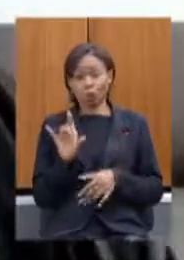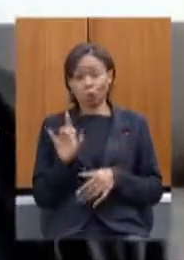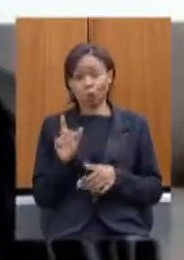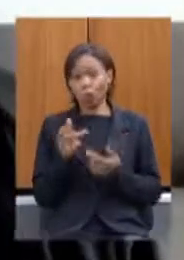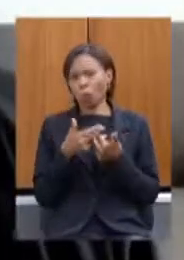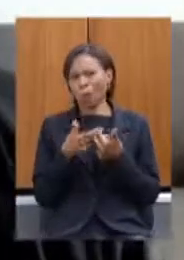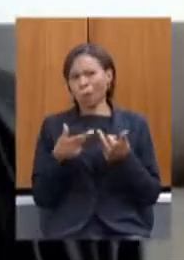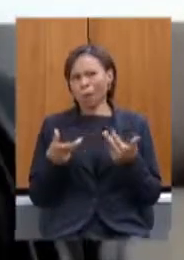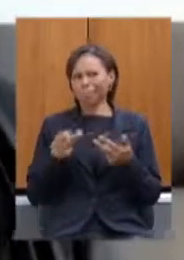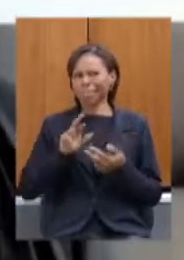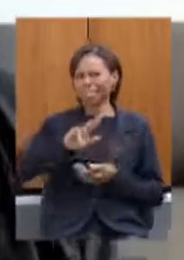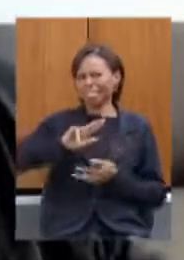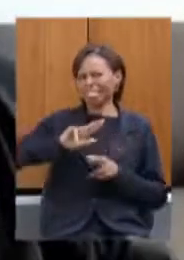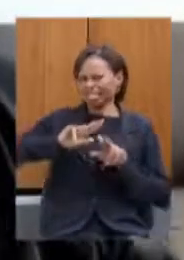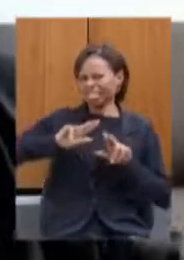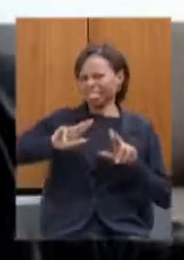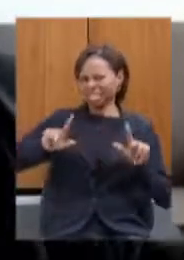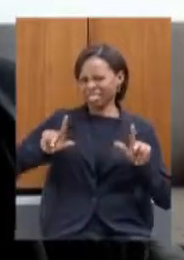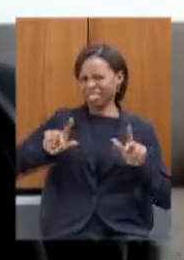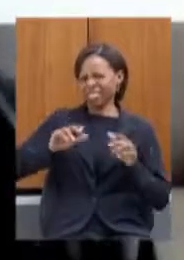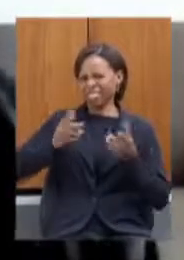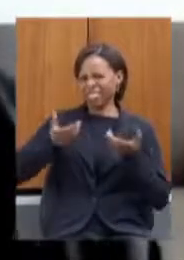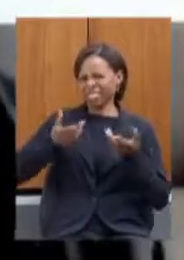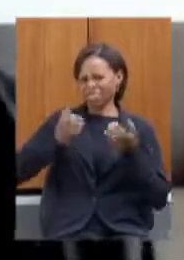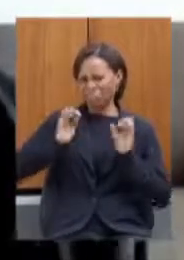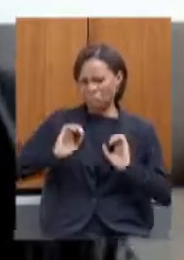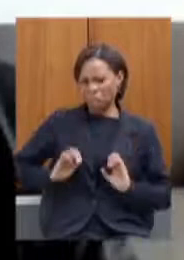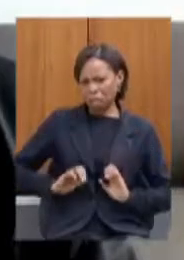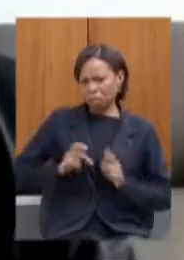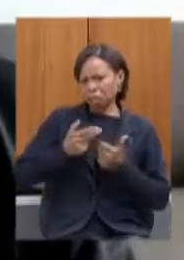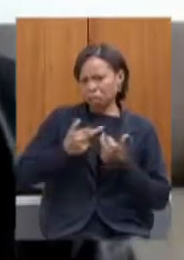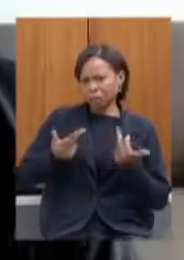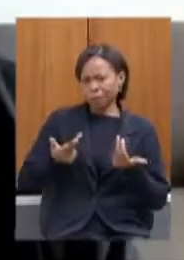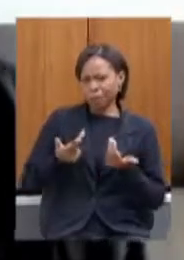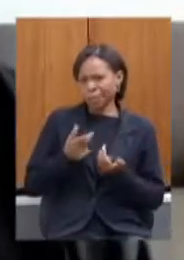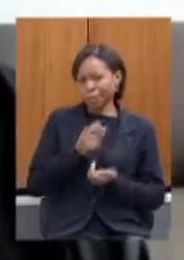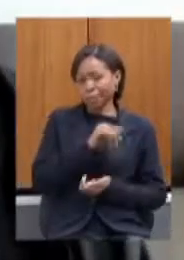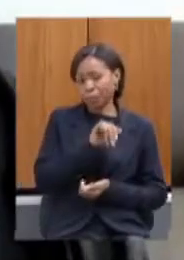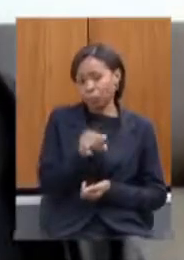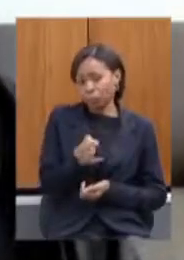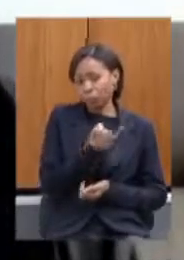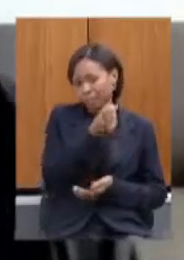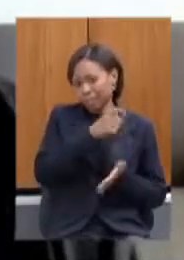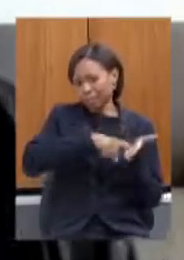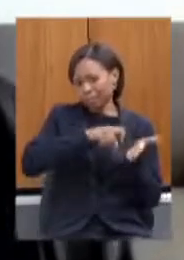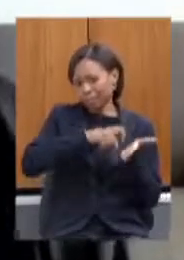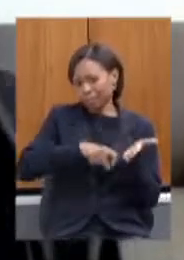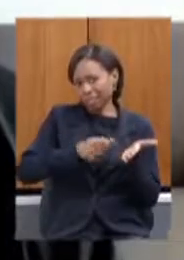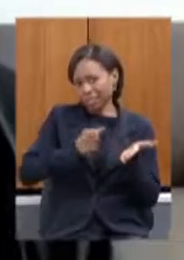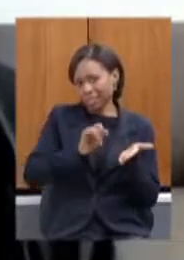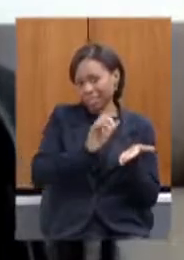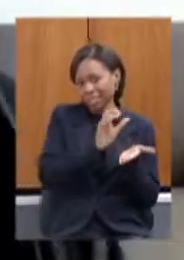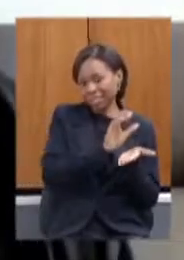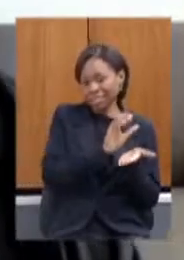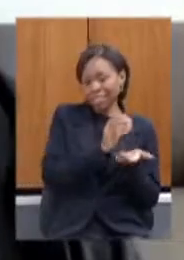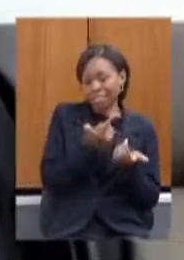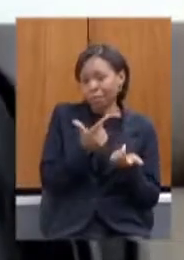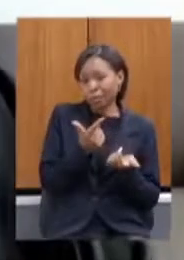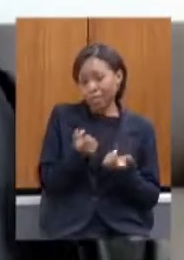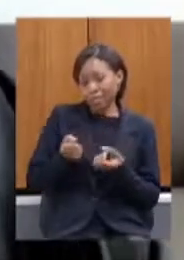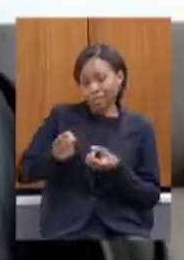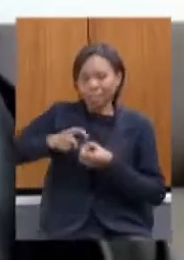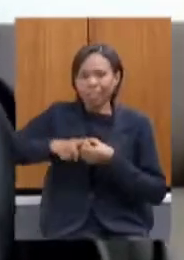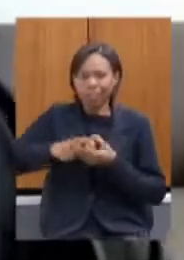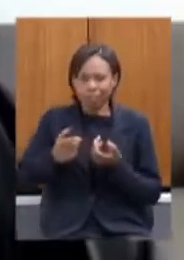comportamento ético que alguém podia dar uma vantagem fiscal sem o cálculo do retorno mas isso nem sempre